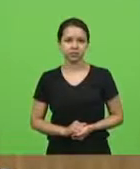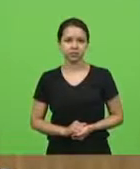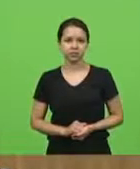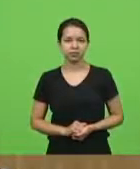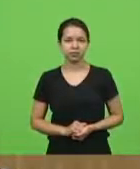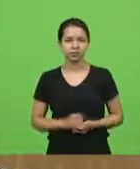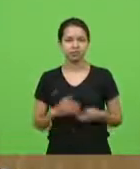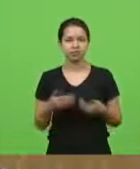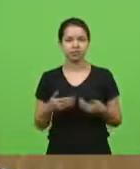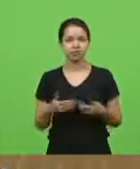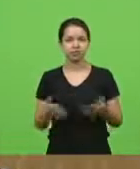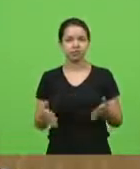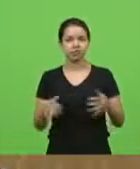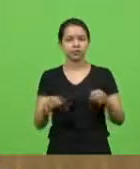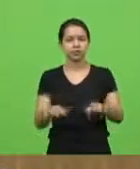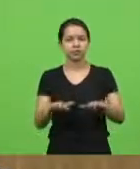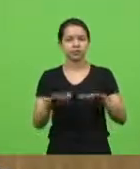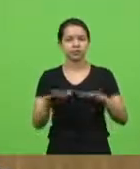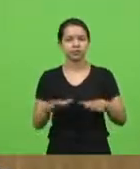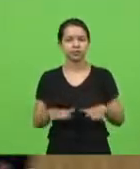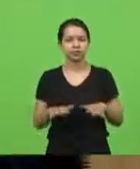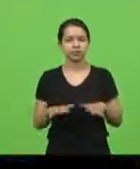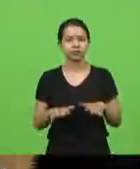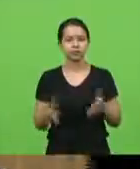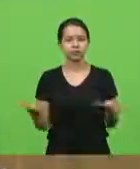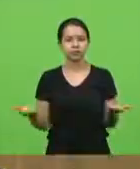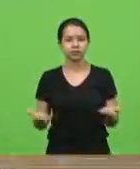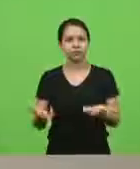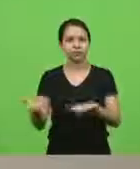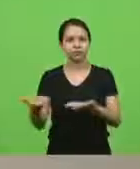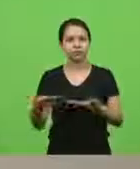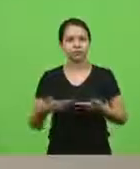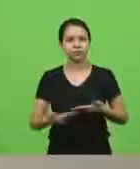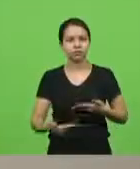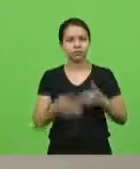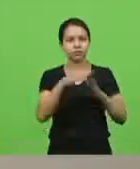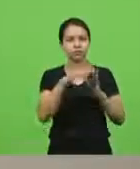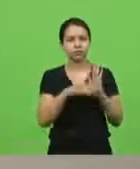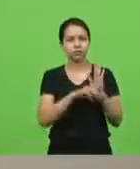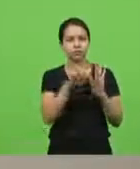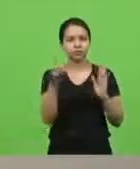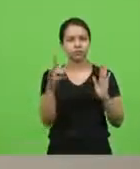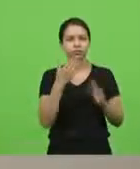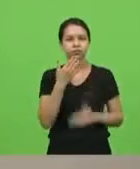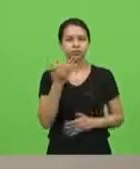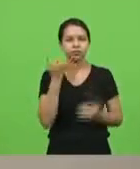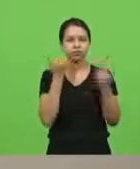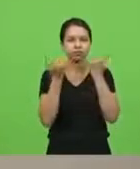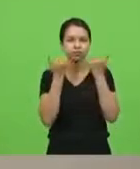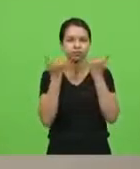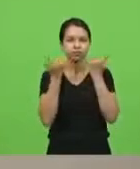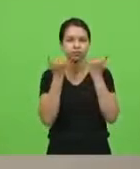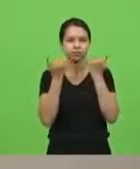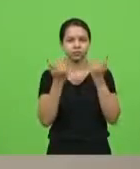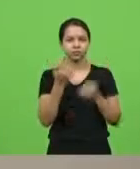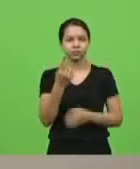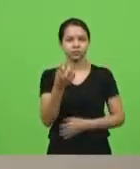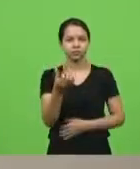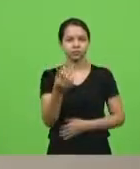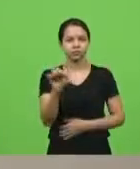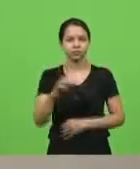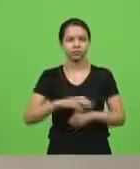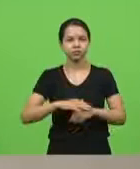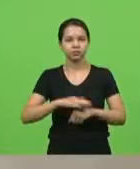Reaberta a sessão, passamos a ordem do dia, pedidos de informação. Pedido de informação 169, autor